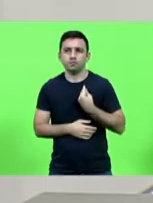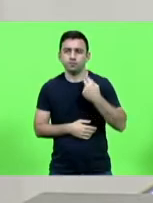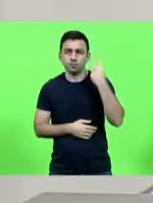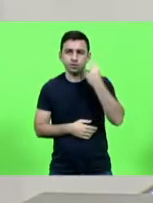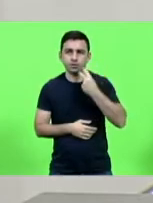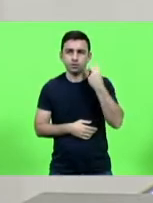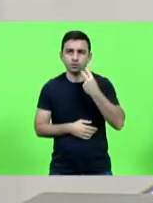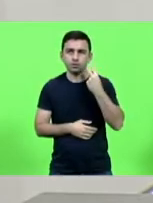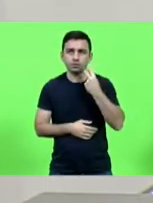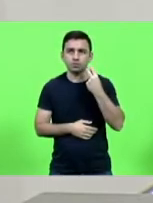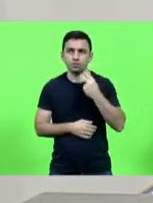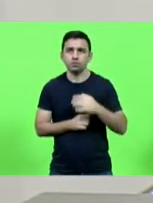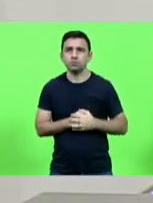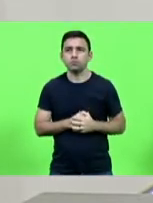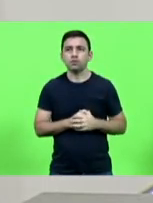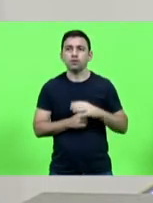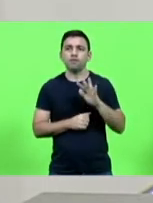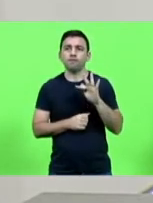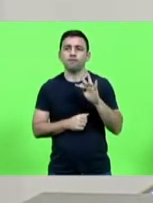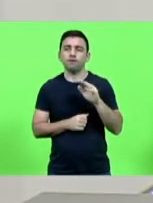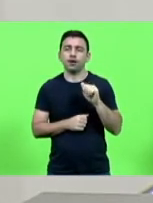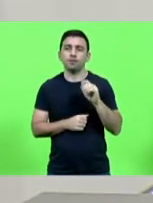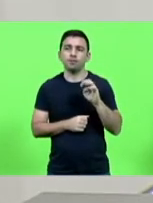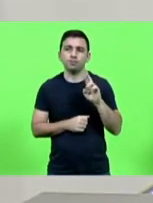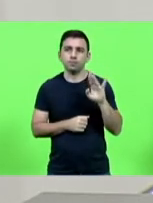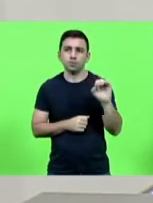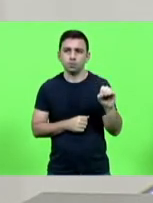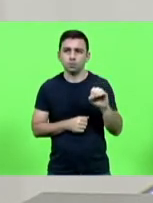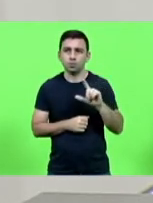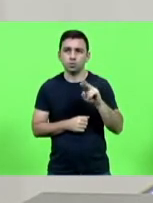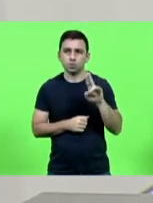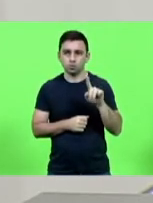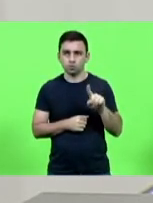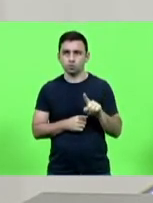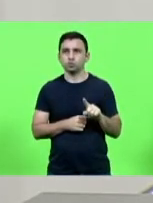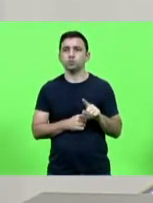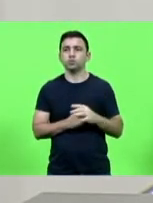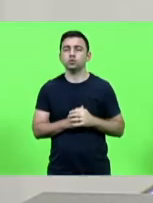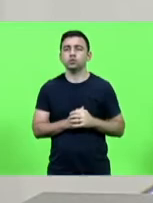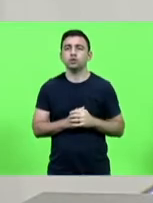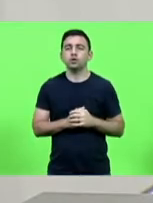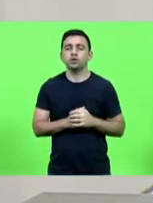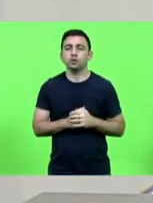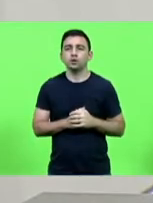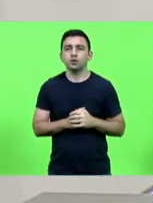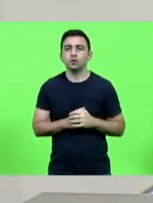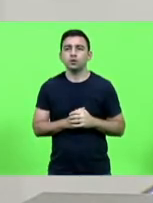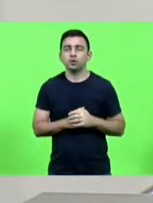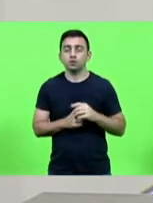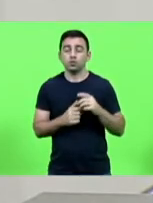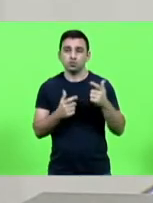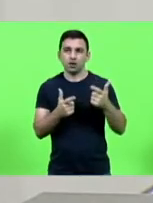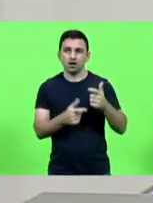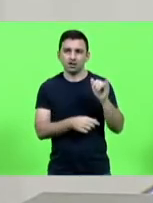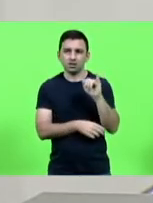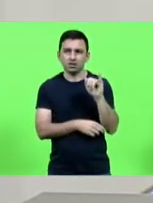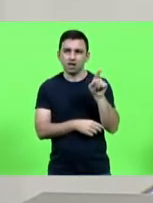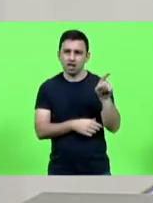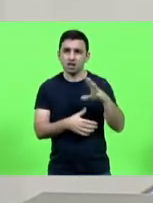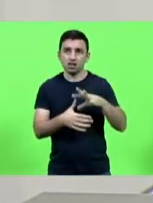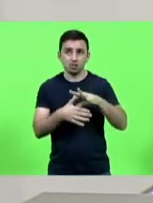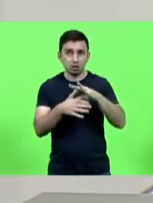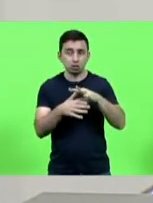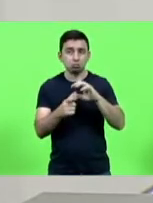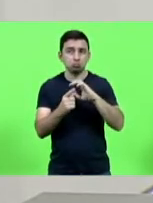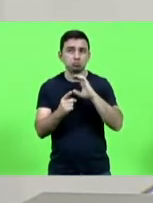Fábio Luz o Fábio Negão como ele é conhecido lá em Itajaí um grande líder comunitário